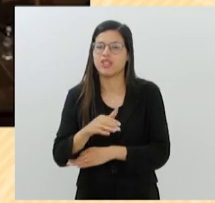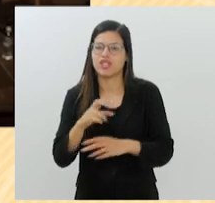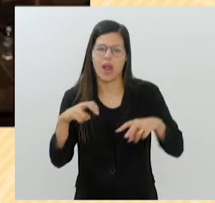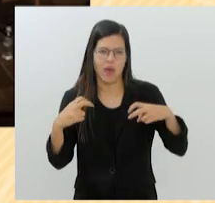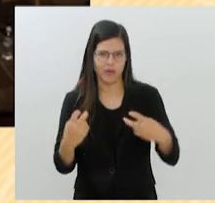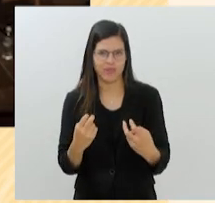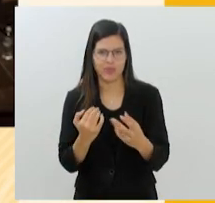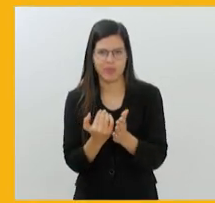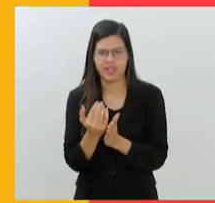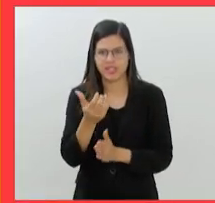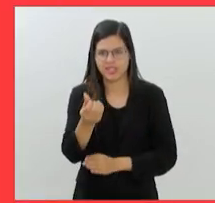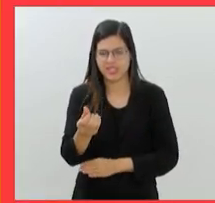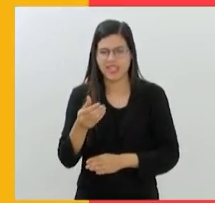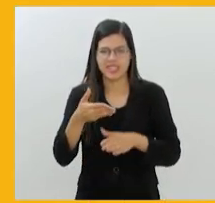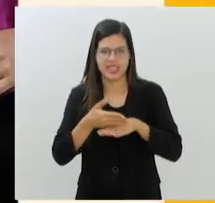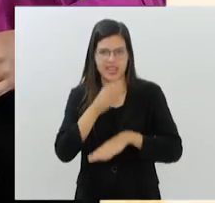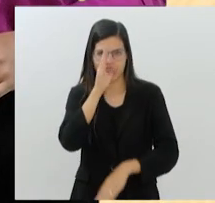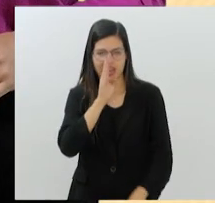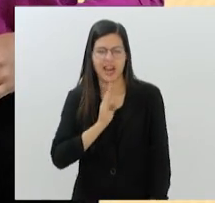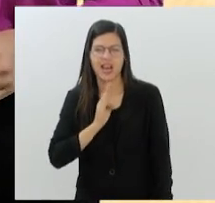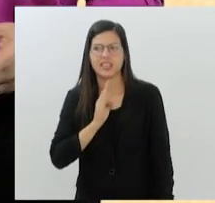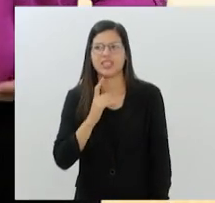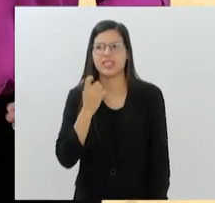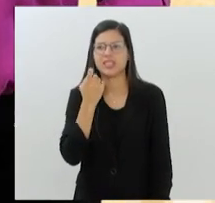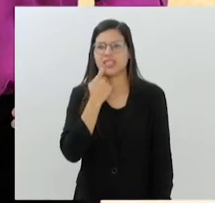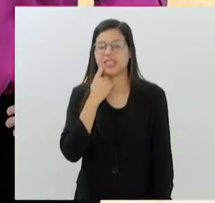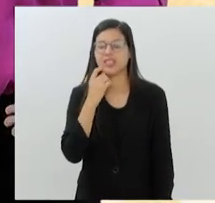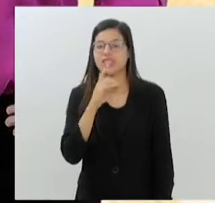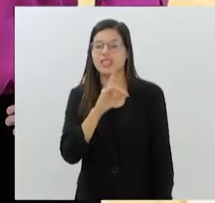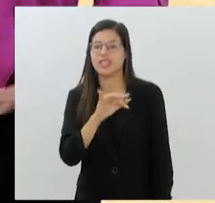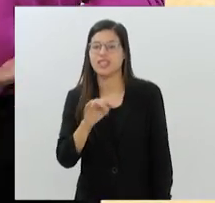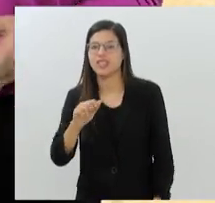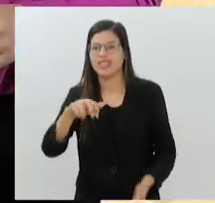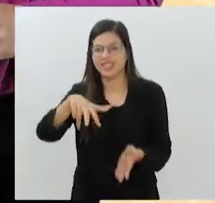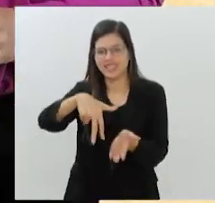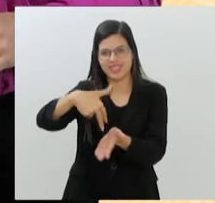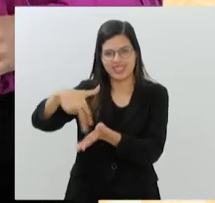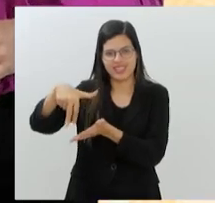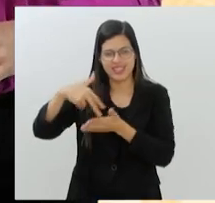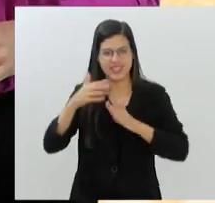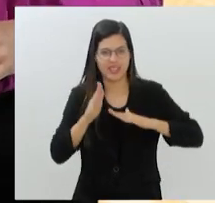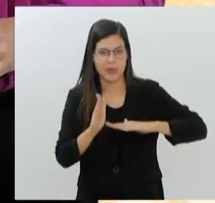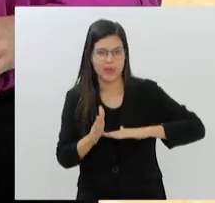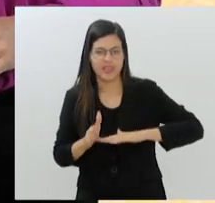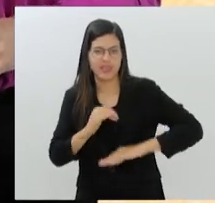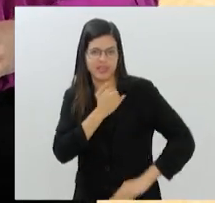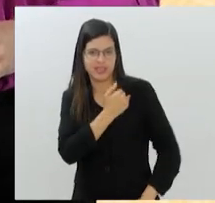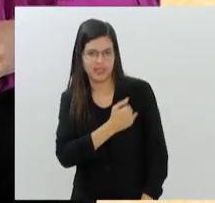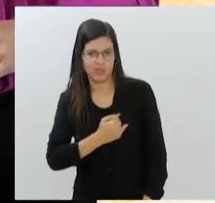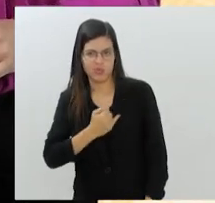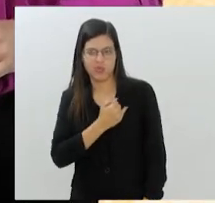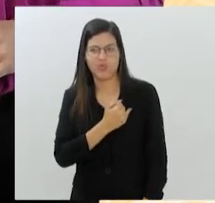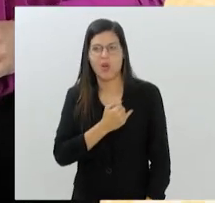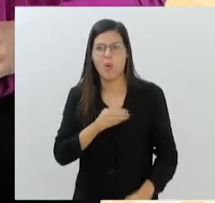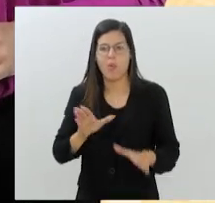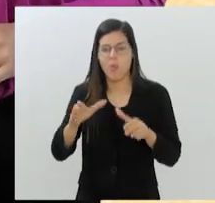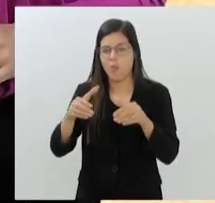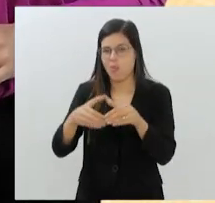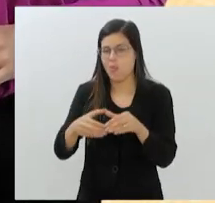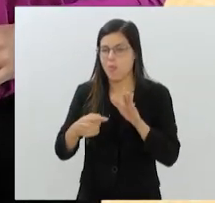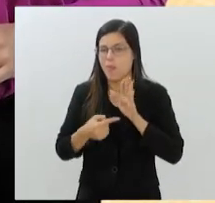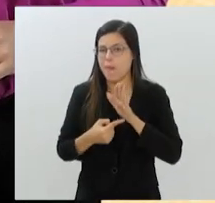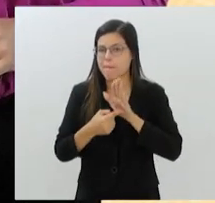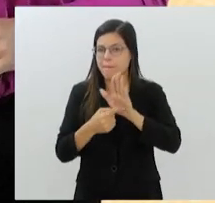A entrada é gratuita. Sexta-feira é dia de dança contemporânea em São João de Meriti. O grupo Sats apresenta o